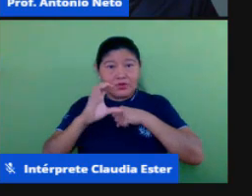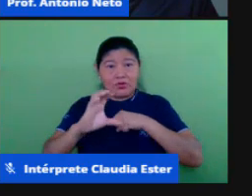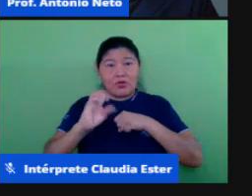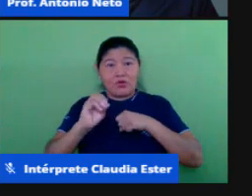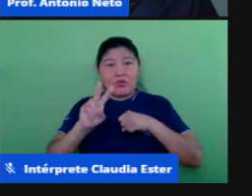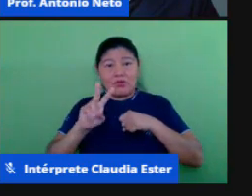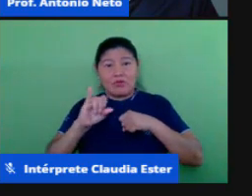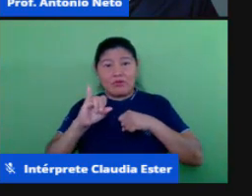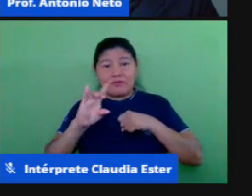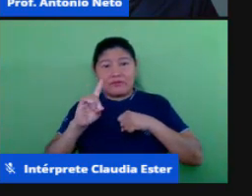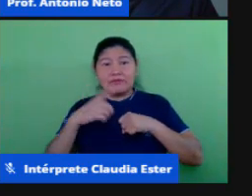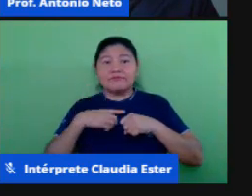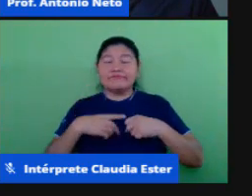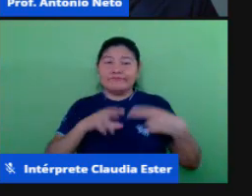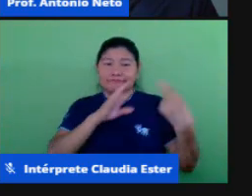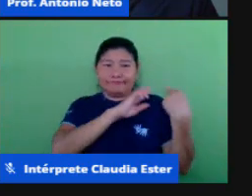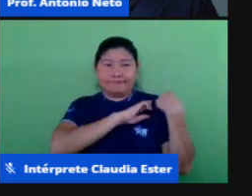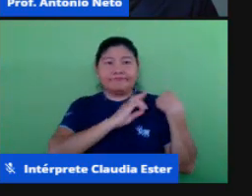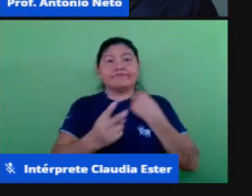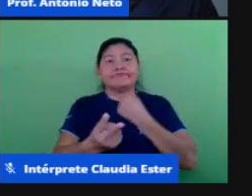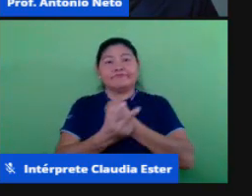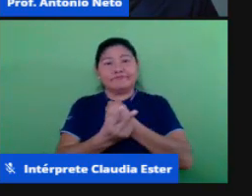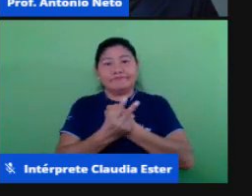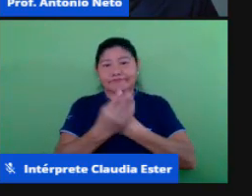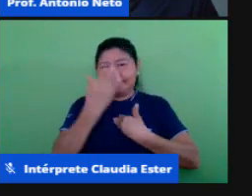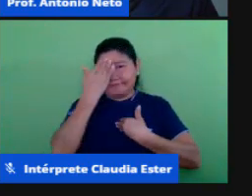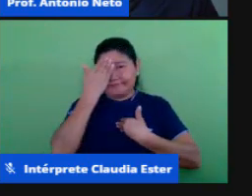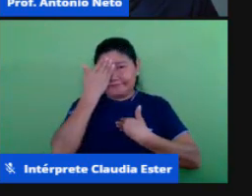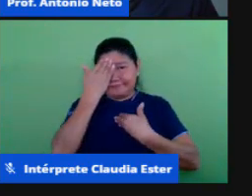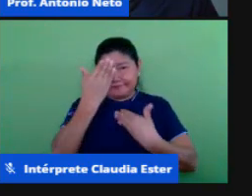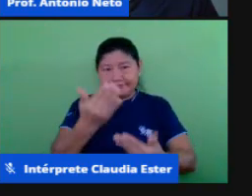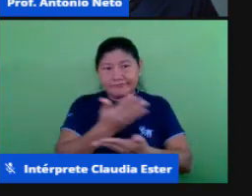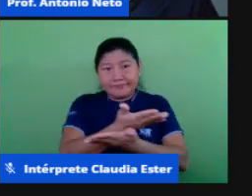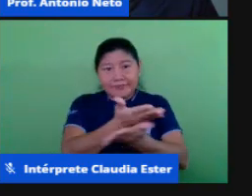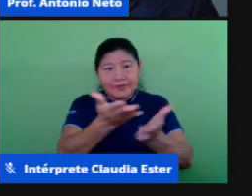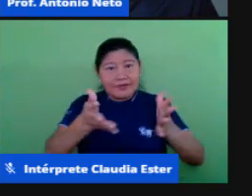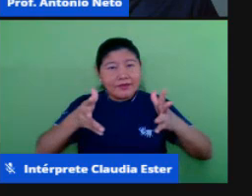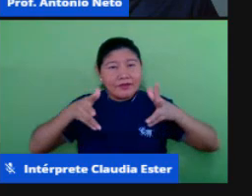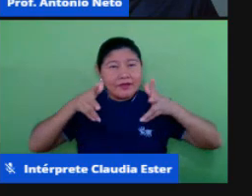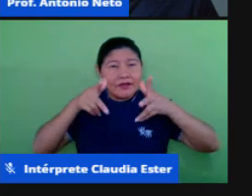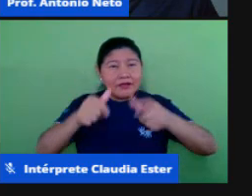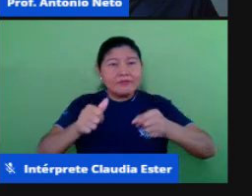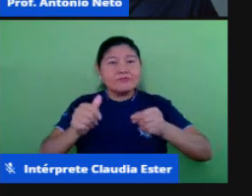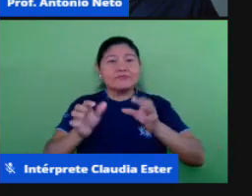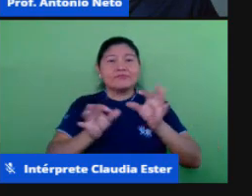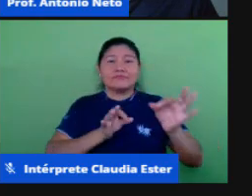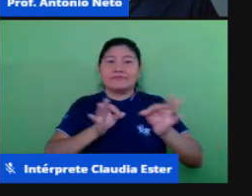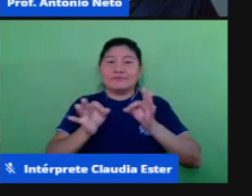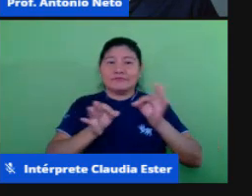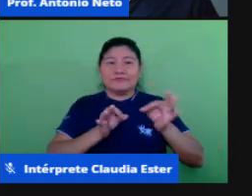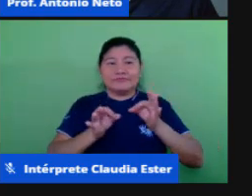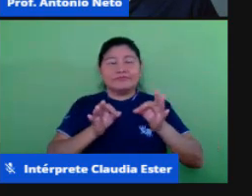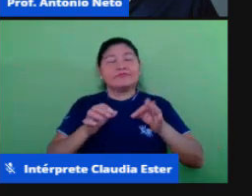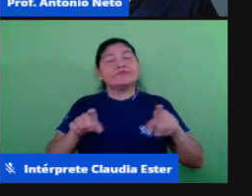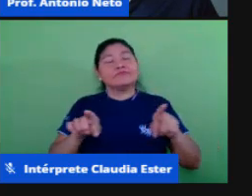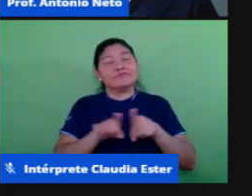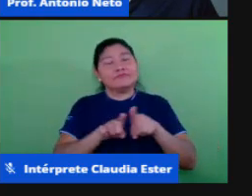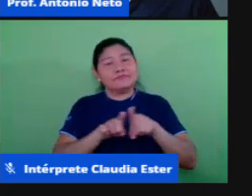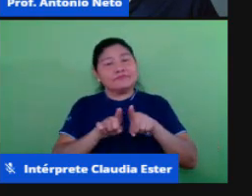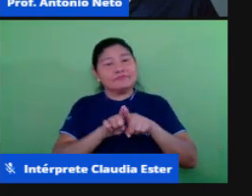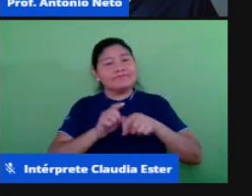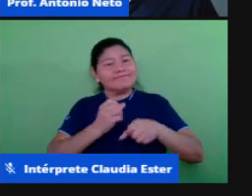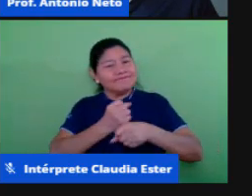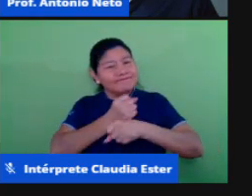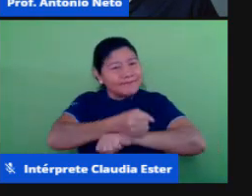ao trabalho de todos que estão envolvidos nessa live e